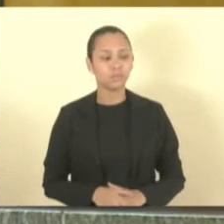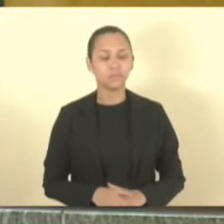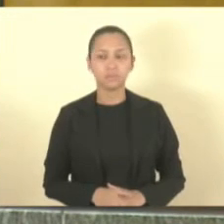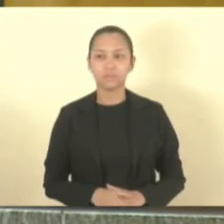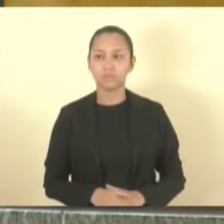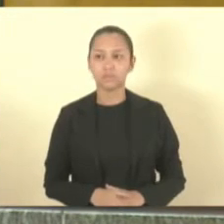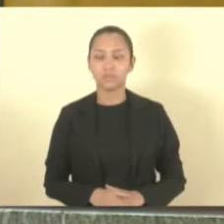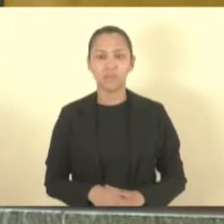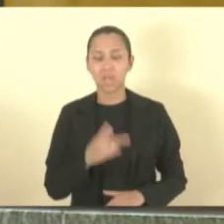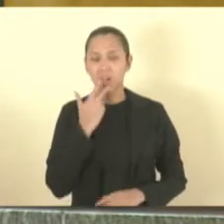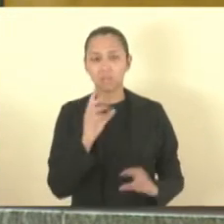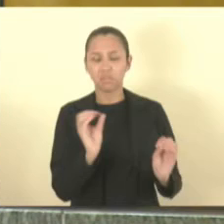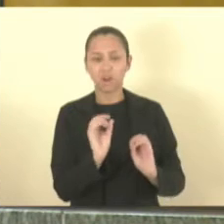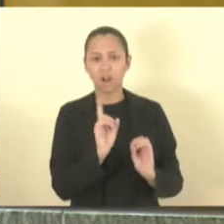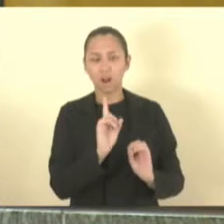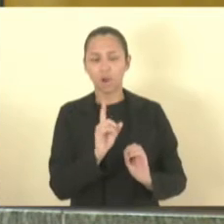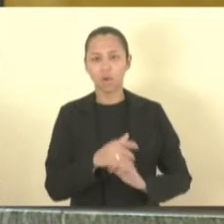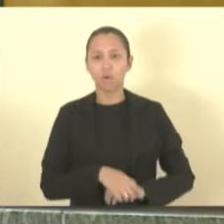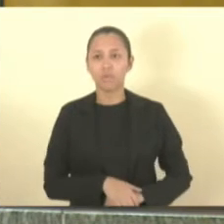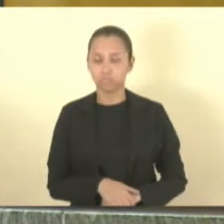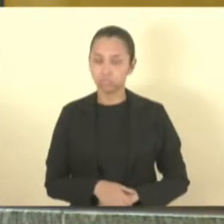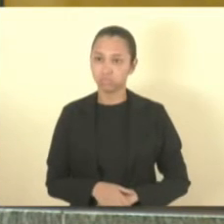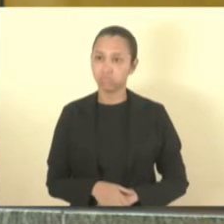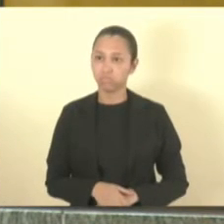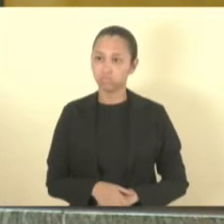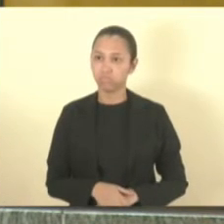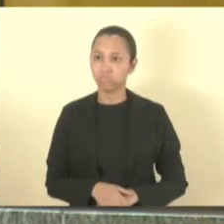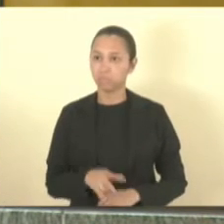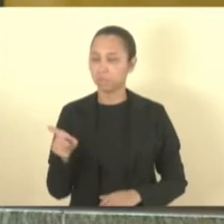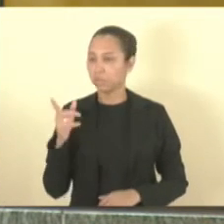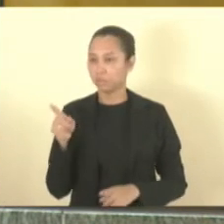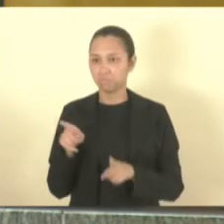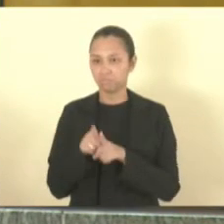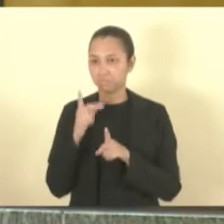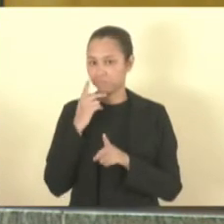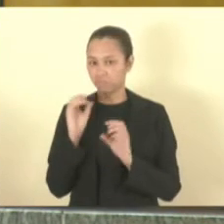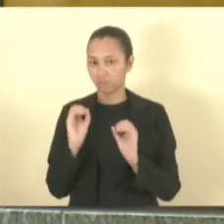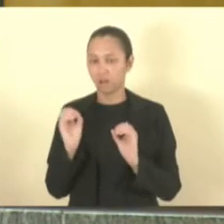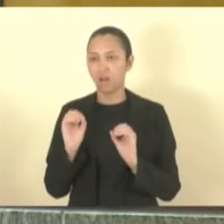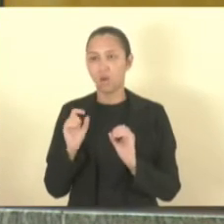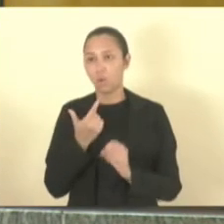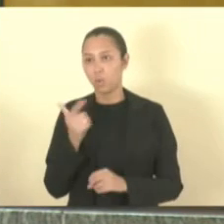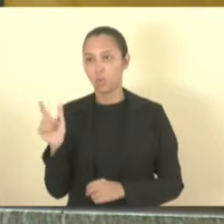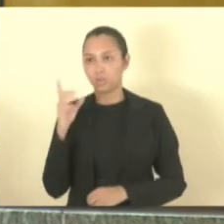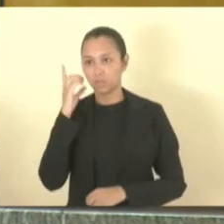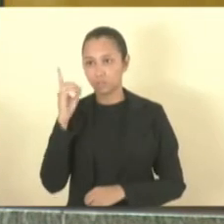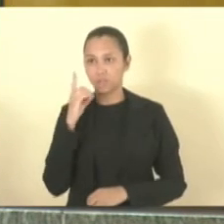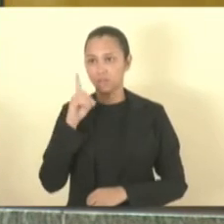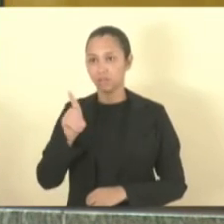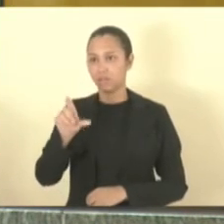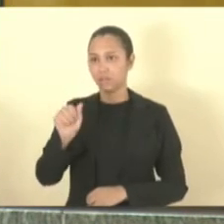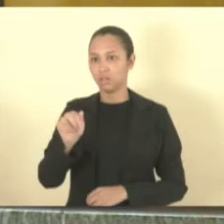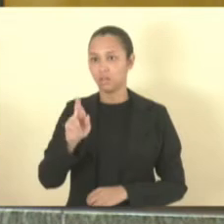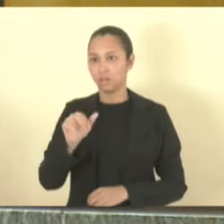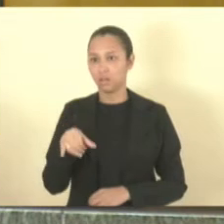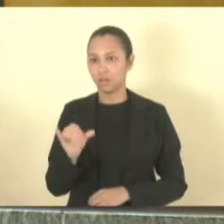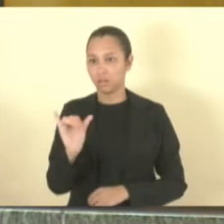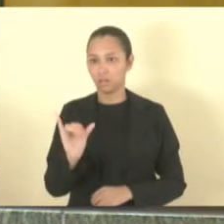Vou declinar. Deputado Deninho tendo declinado com a palavra o deputado Dari Pagunque.